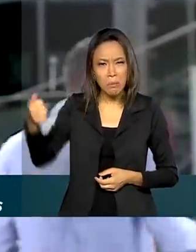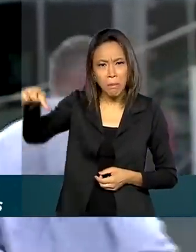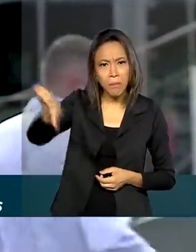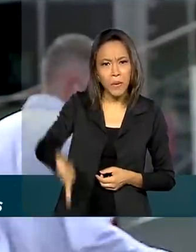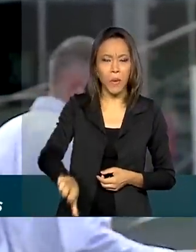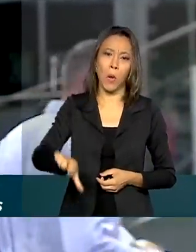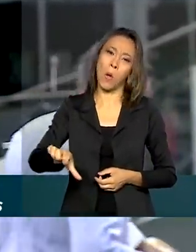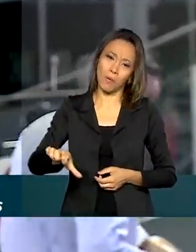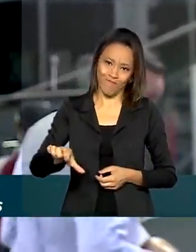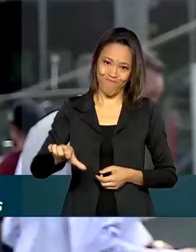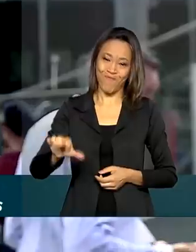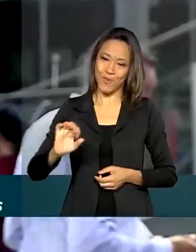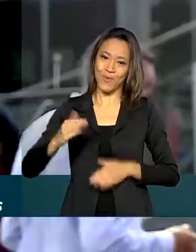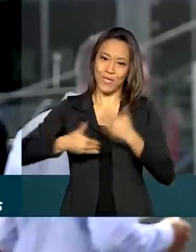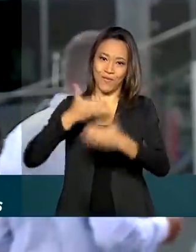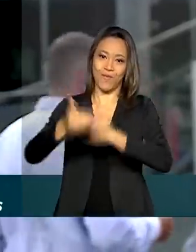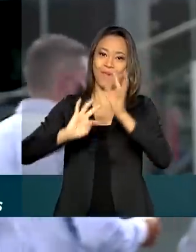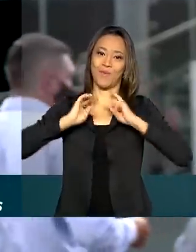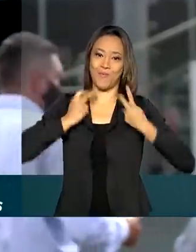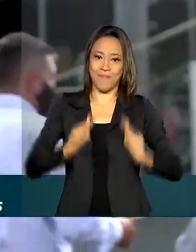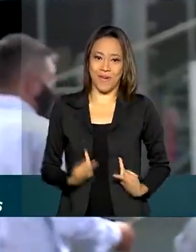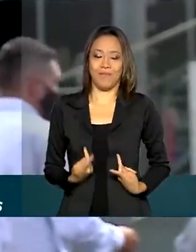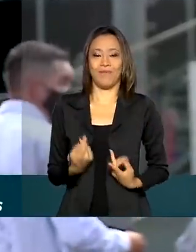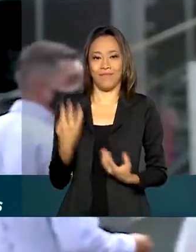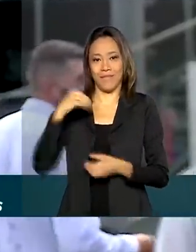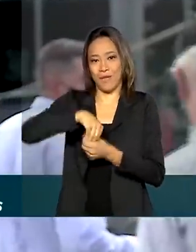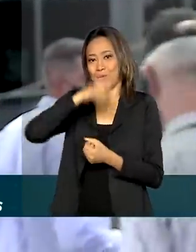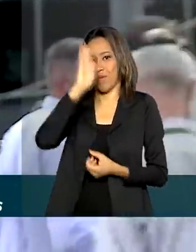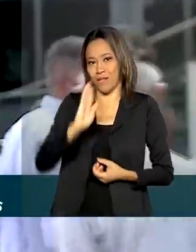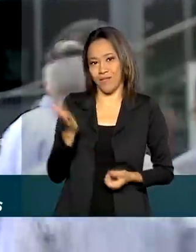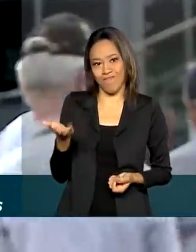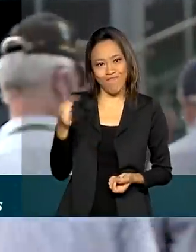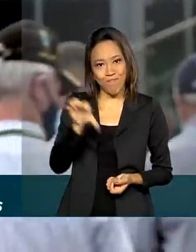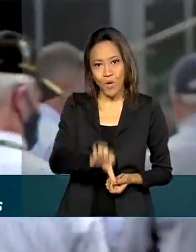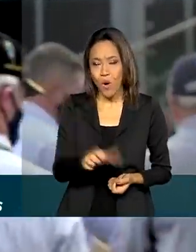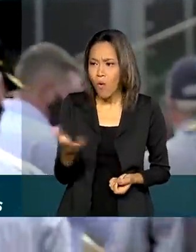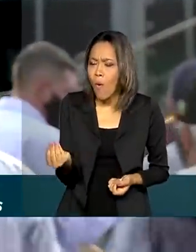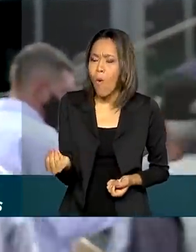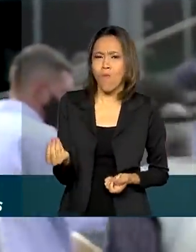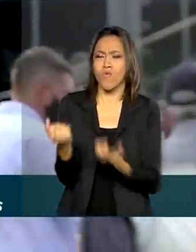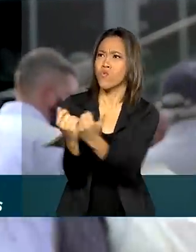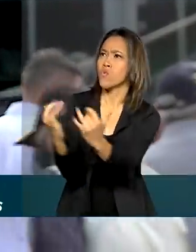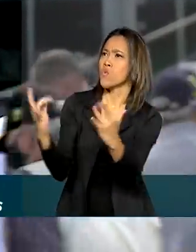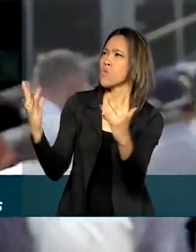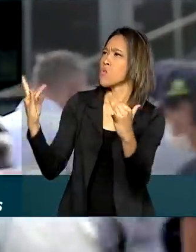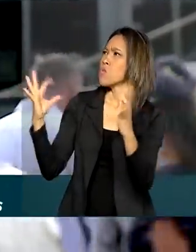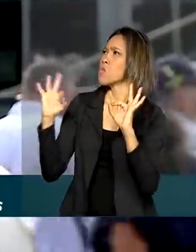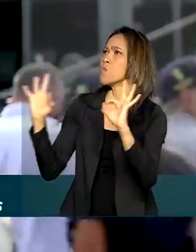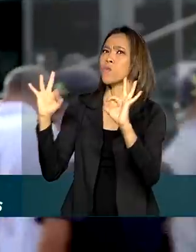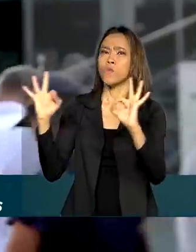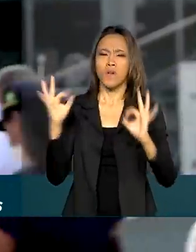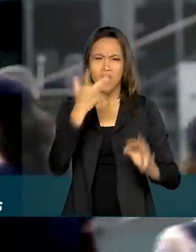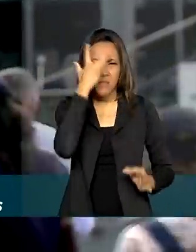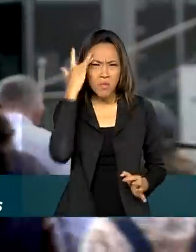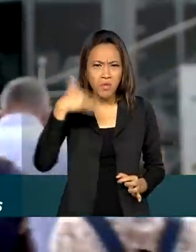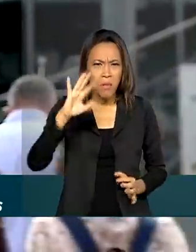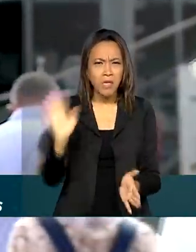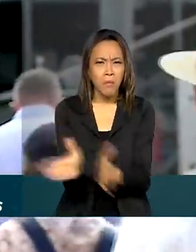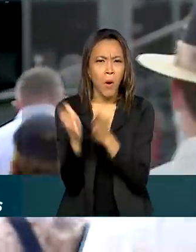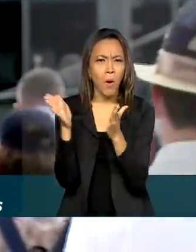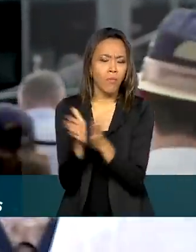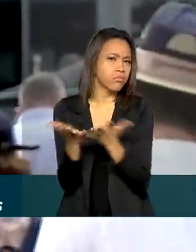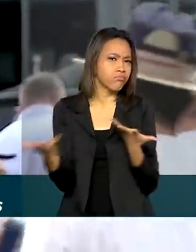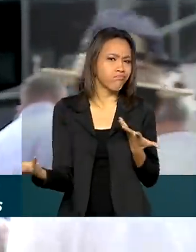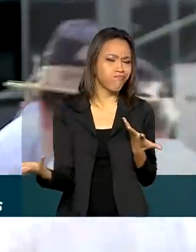índice de desenvolvimento humano do país. Então essa contradição de ter a região mais rica com as pessoas mais pobres, clamam por uma